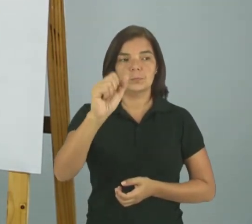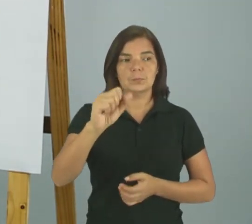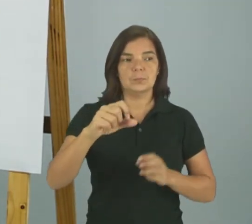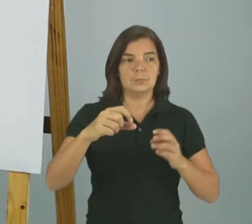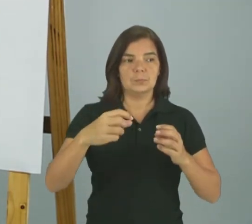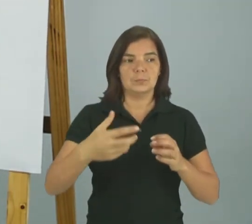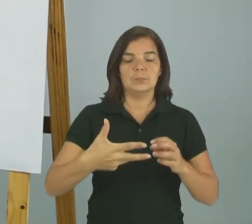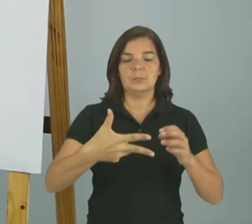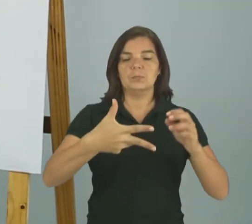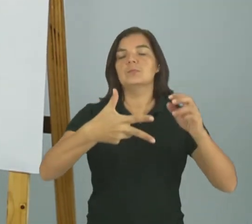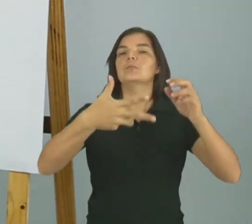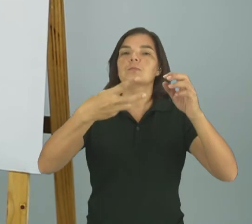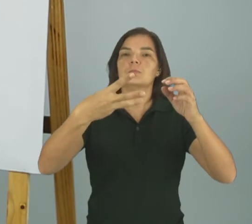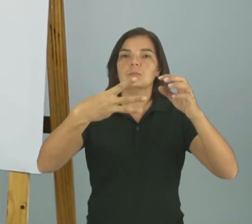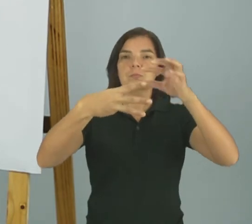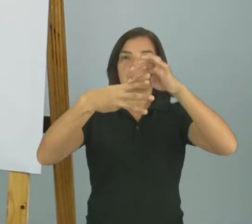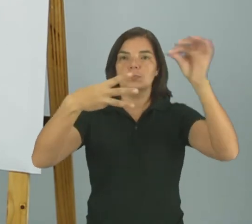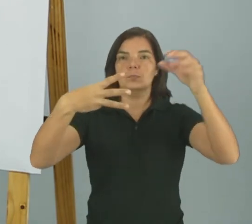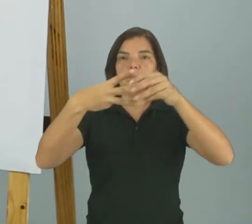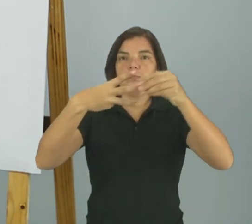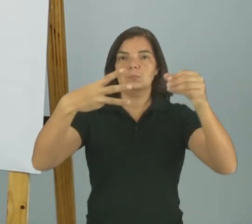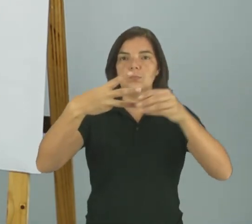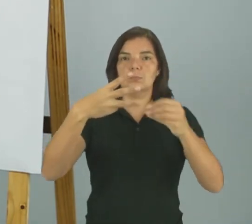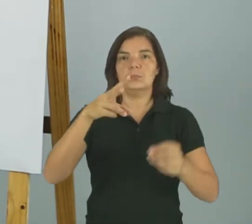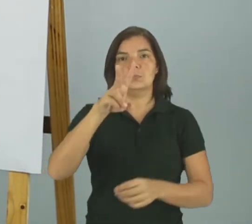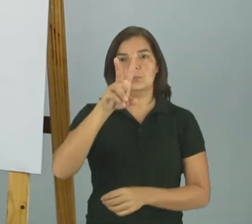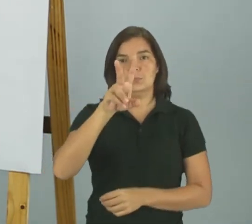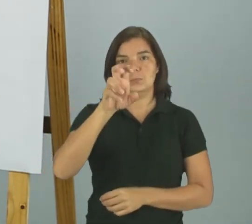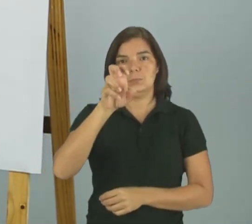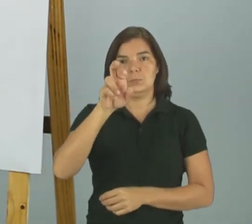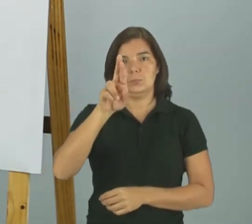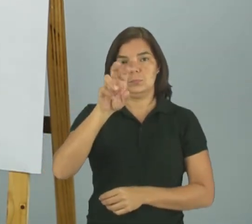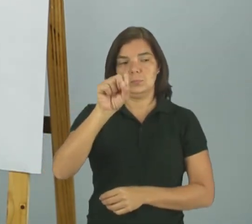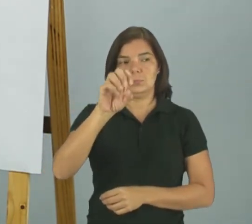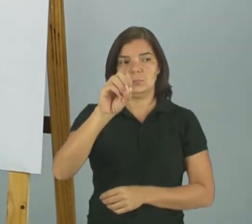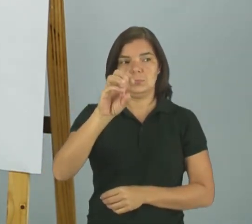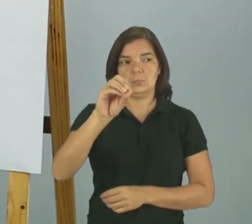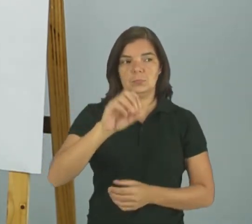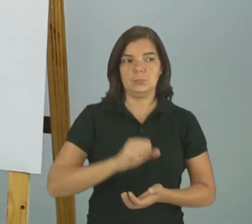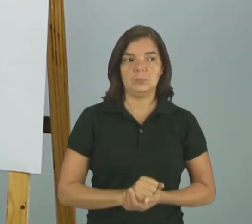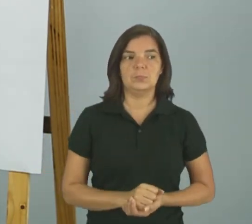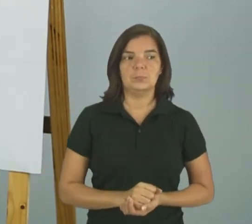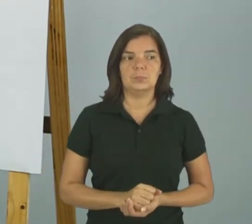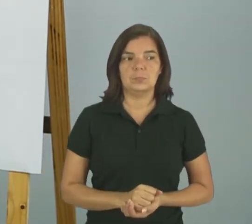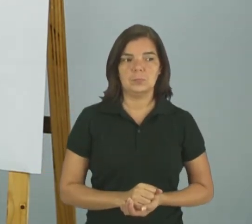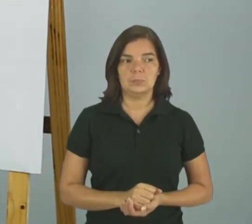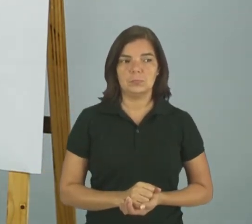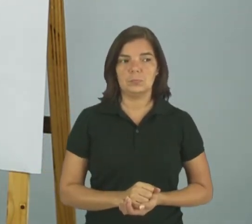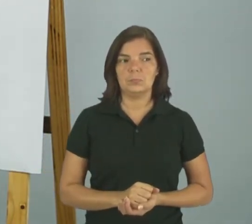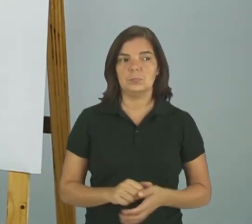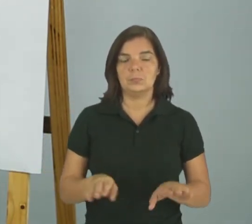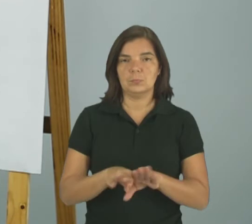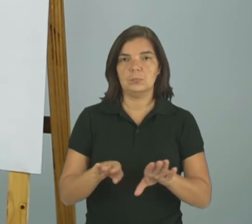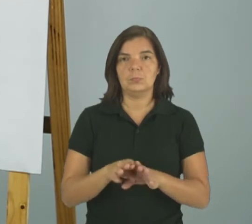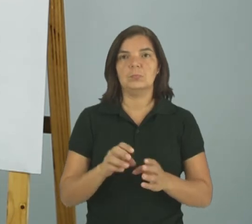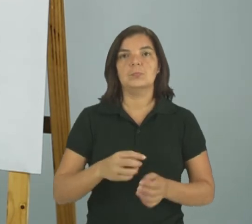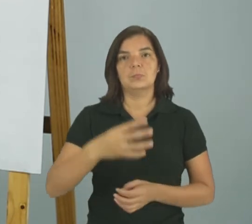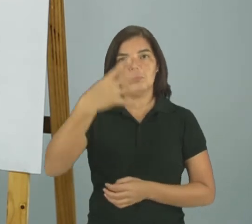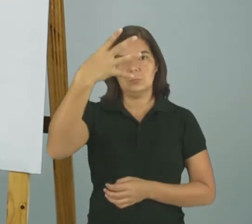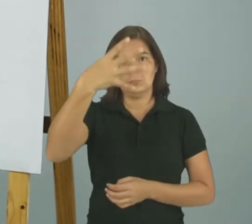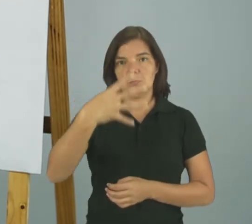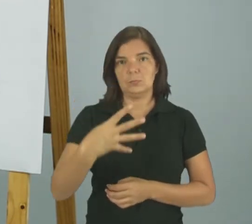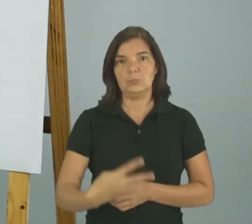linha Aqui Ok Então tem vários tipos de organização de poema A gente vê que o poema tem tanto